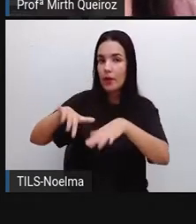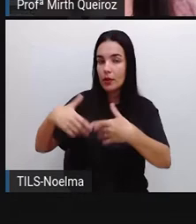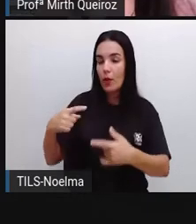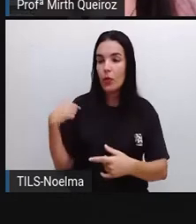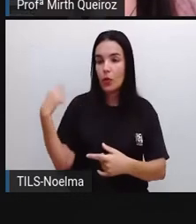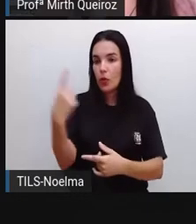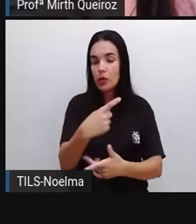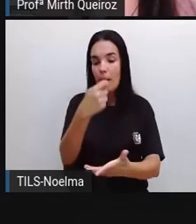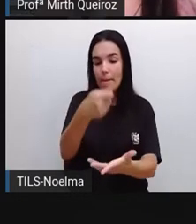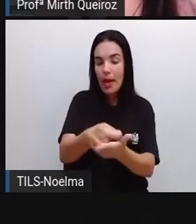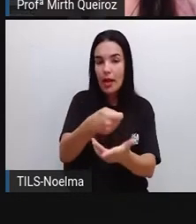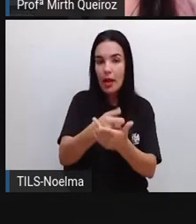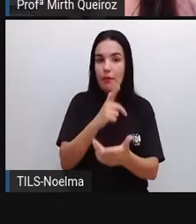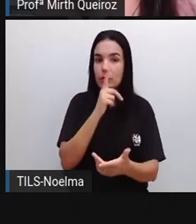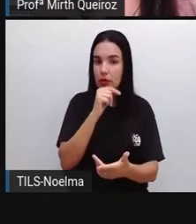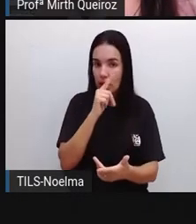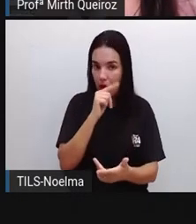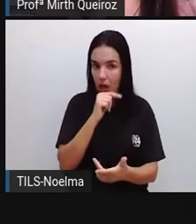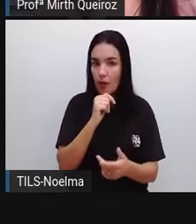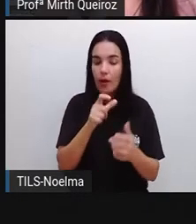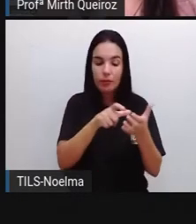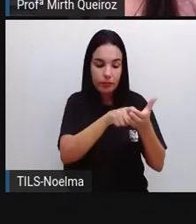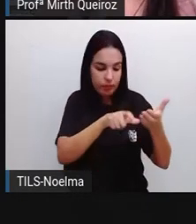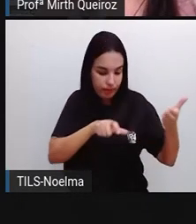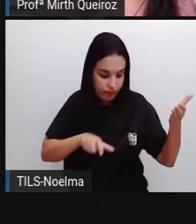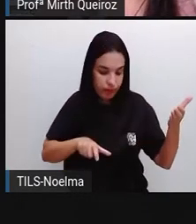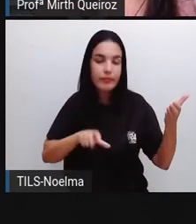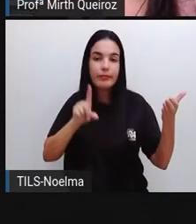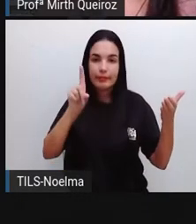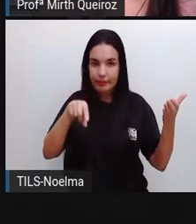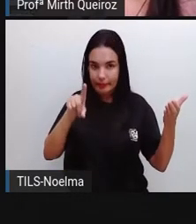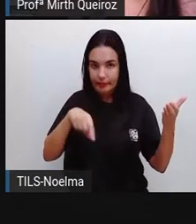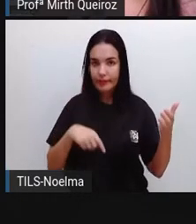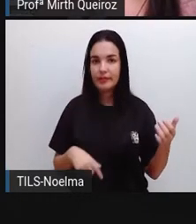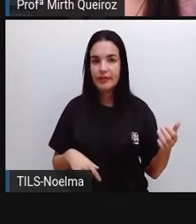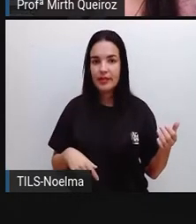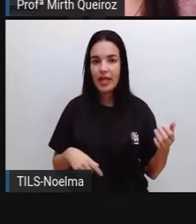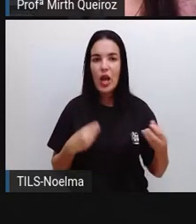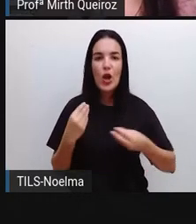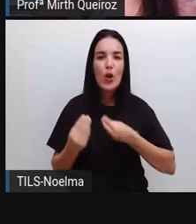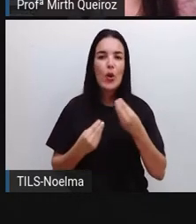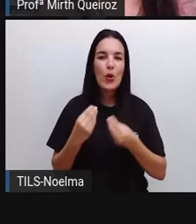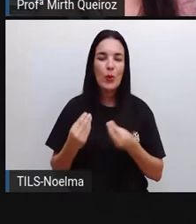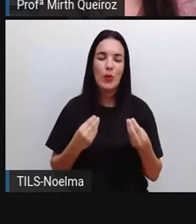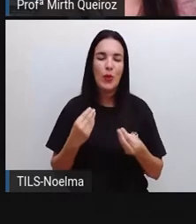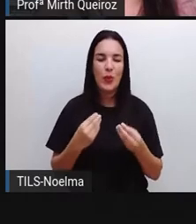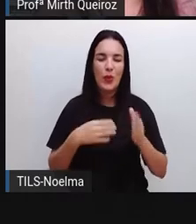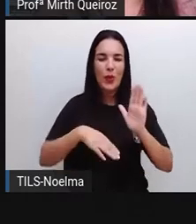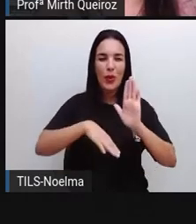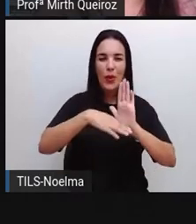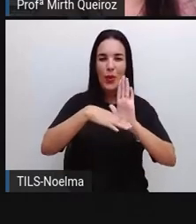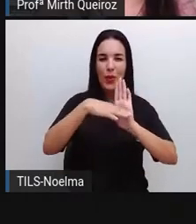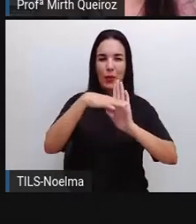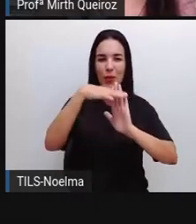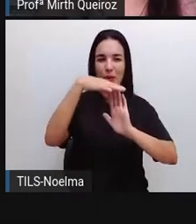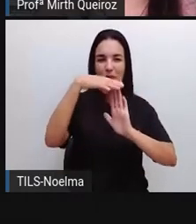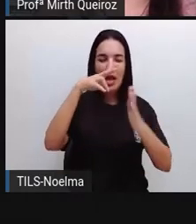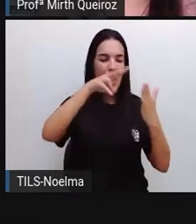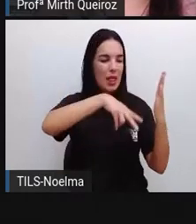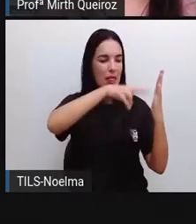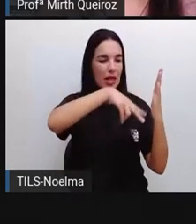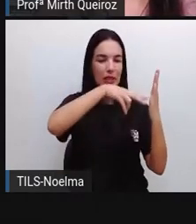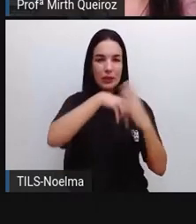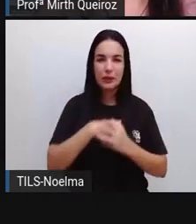e esgoto através deste boleto, né? O processo de leitura, como é que acontece? Com os